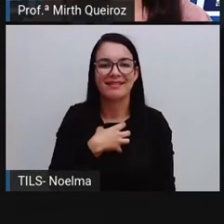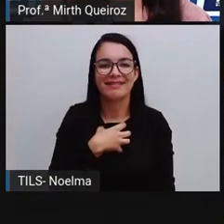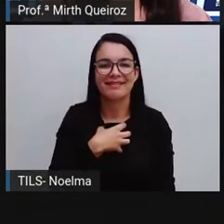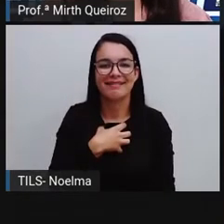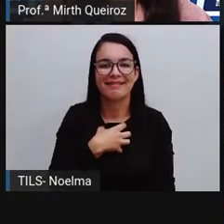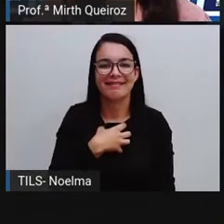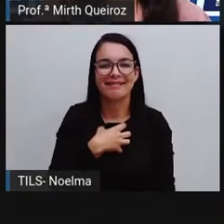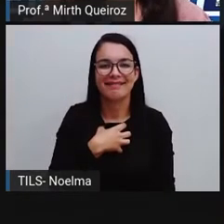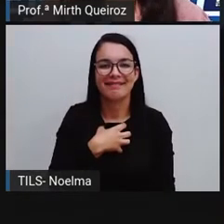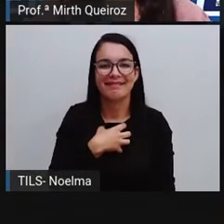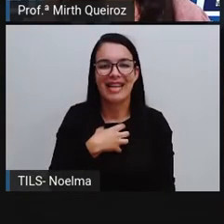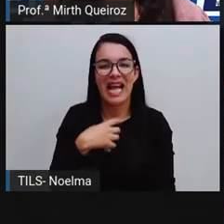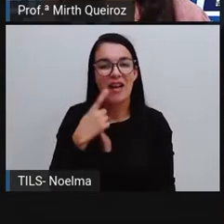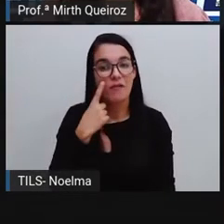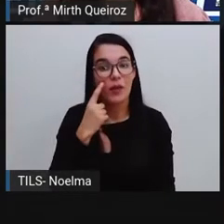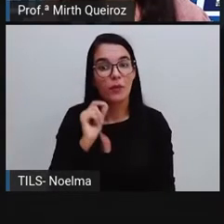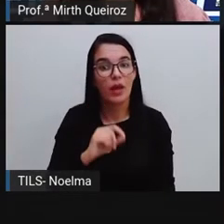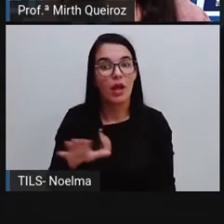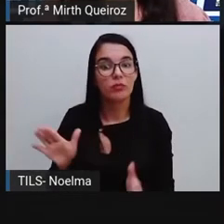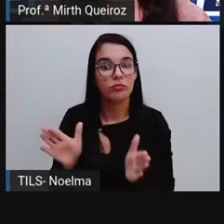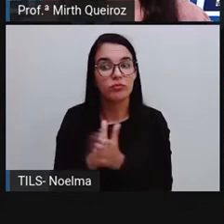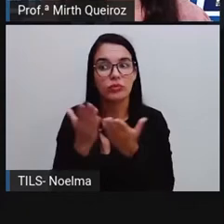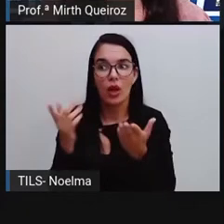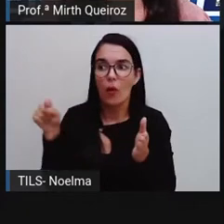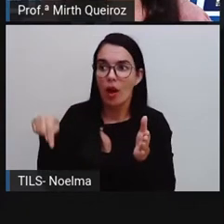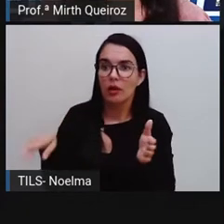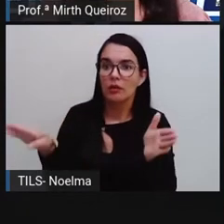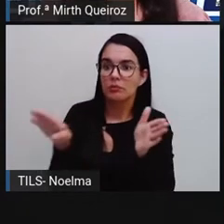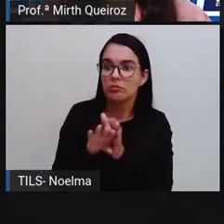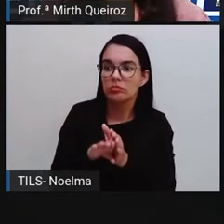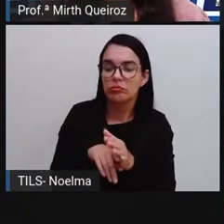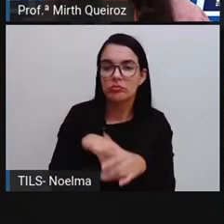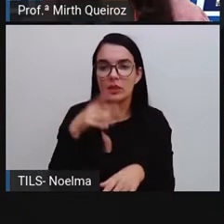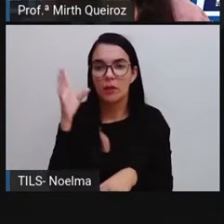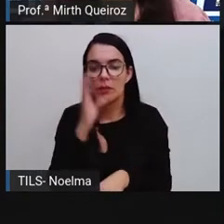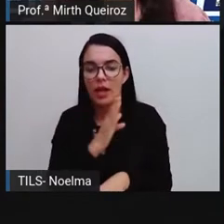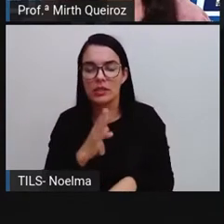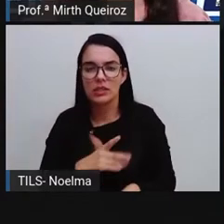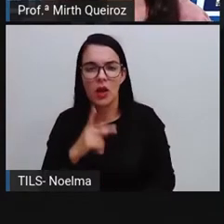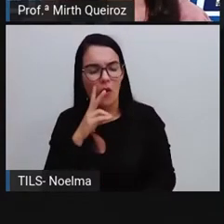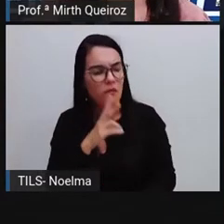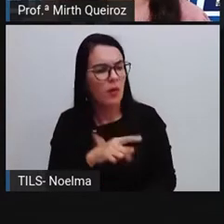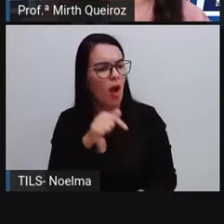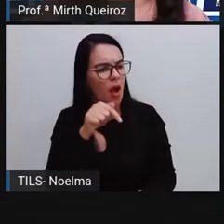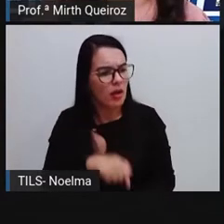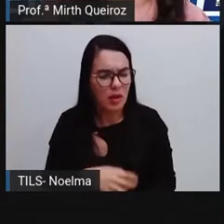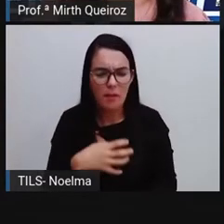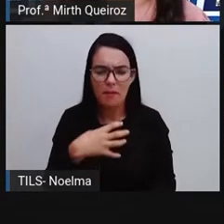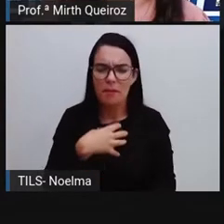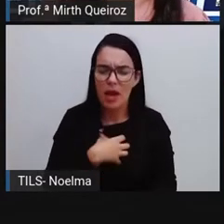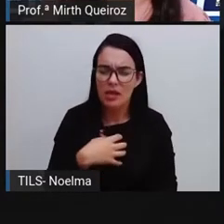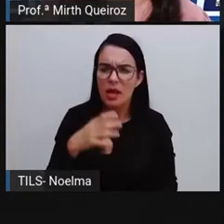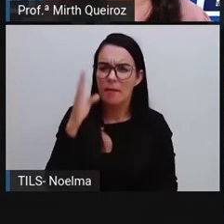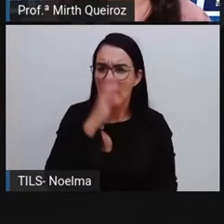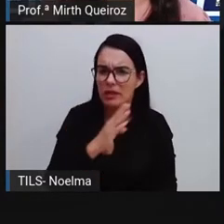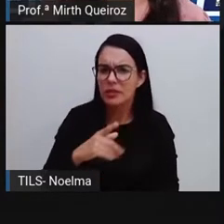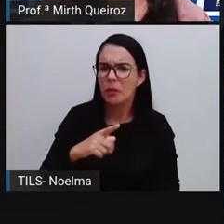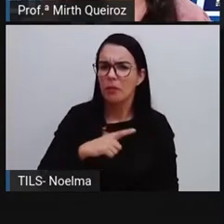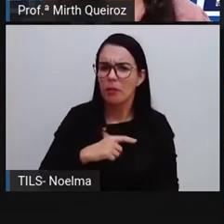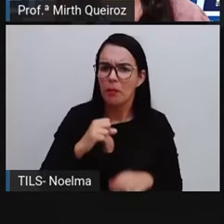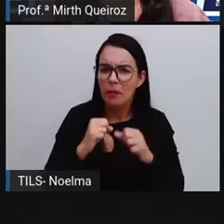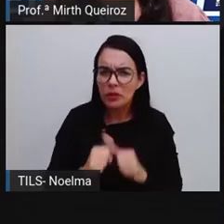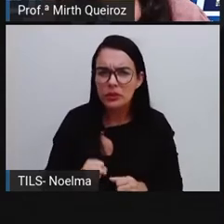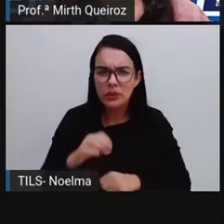cismou que no Brasil poderia haver petróleo, né? Foi tido até mesmo como louco, né? E o petróleo era